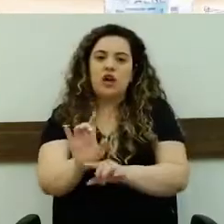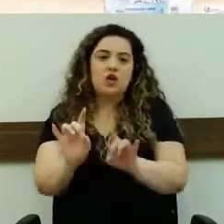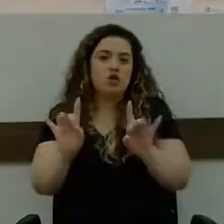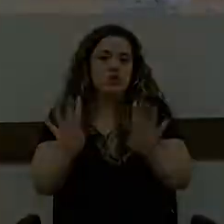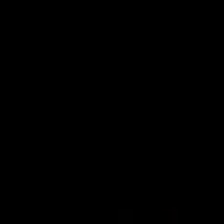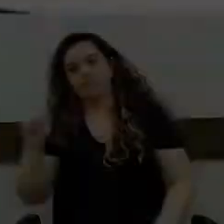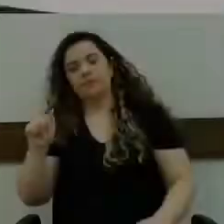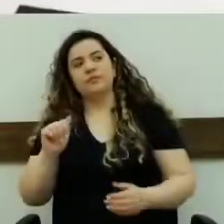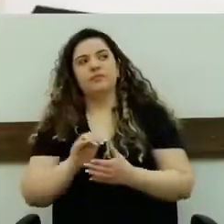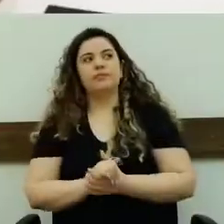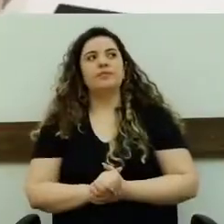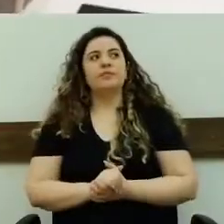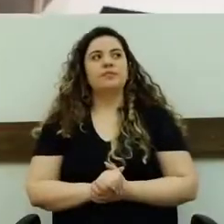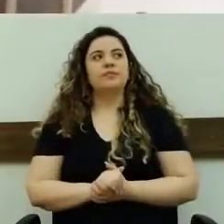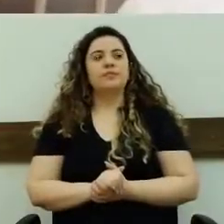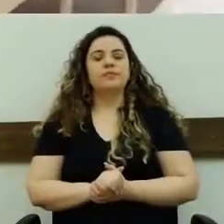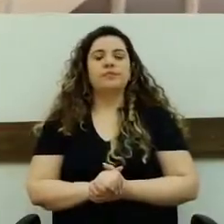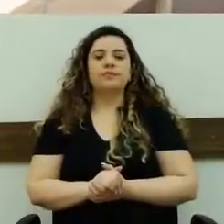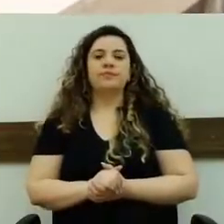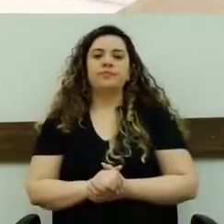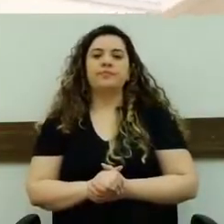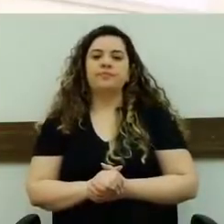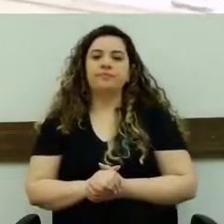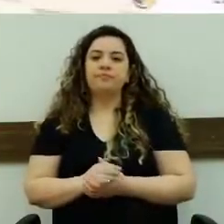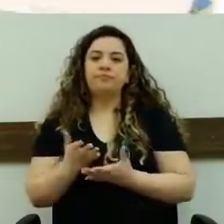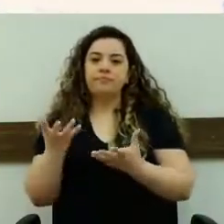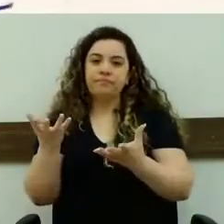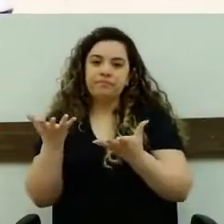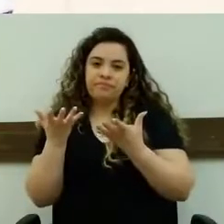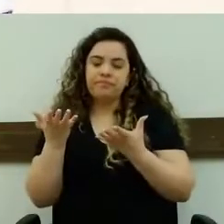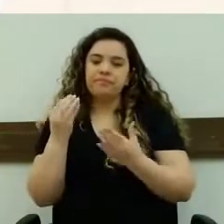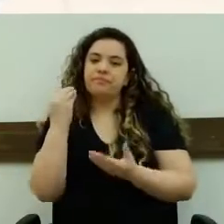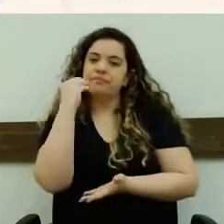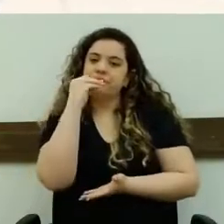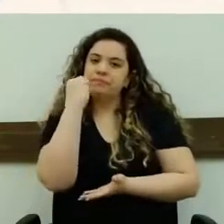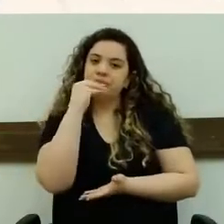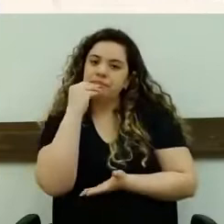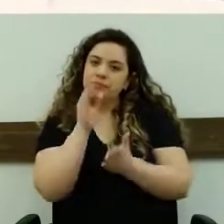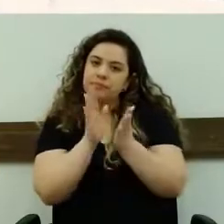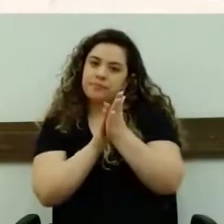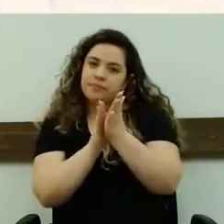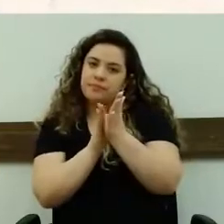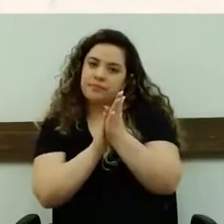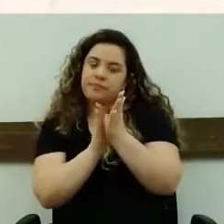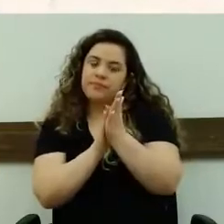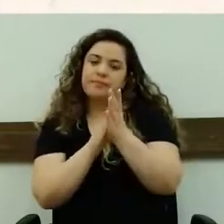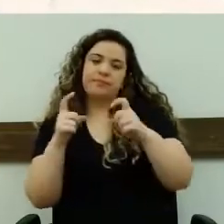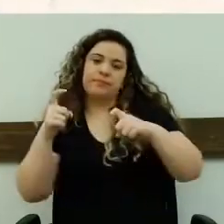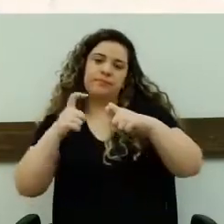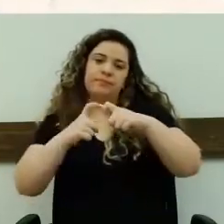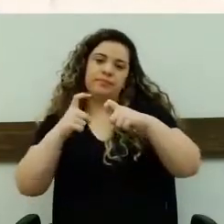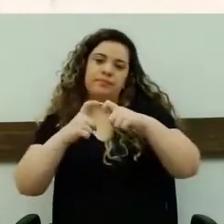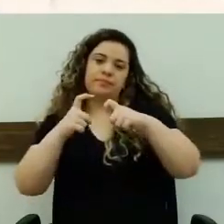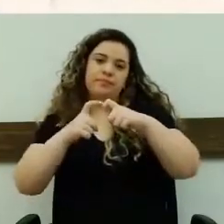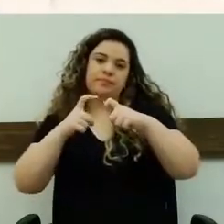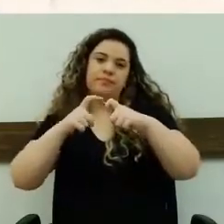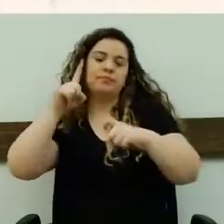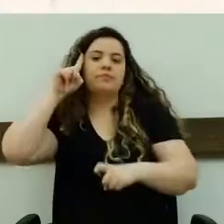Obrigada. Eu quero aproveitar hoje, parabenizar os médicos pelo seu dia,